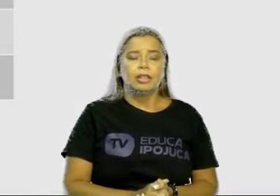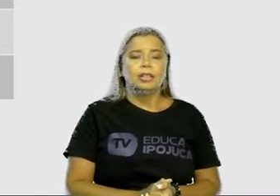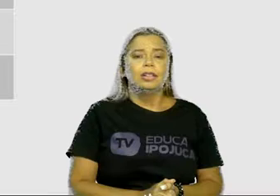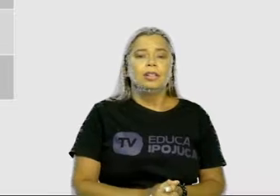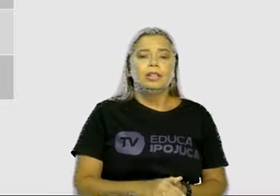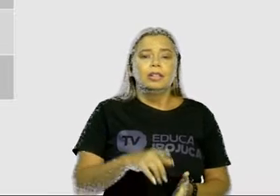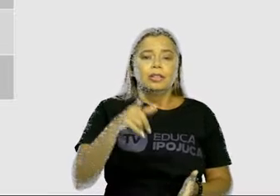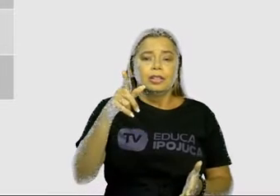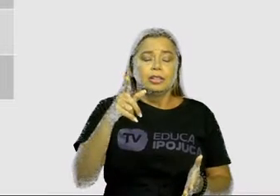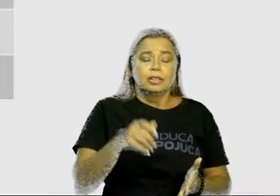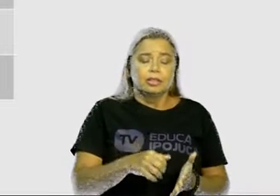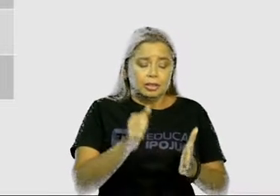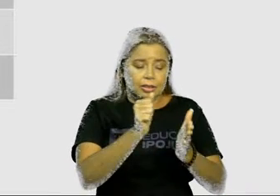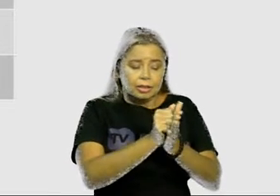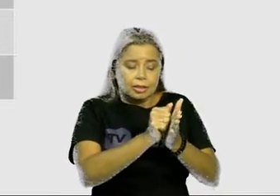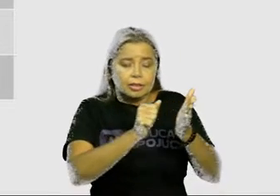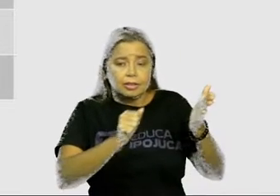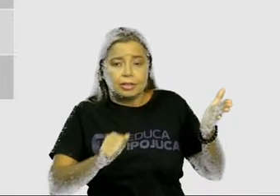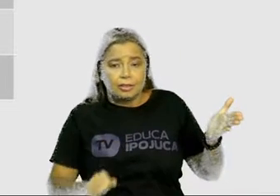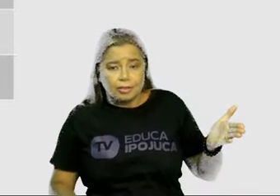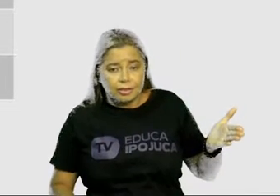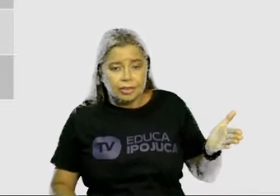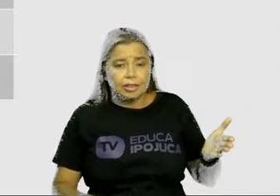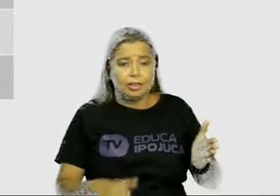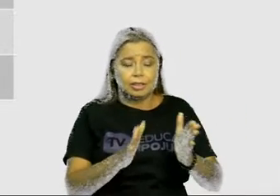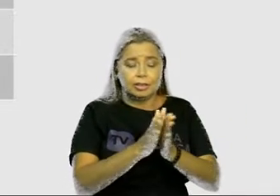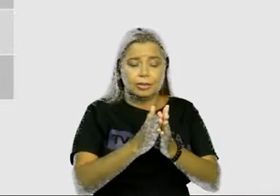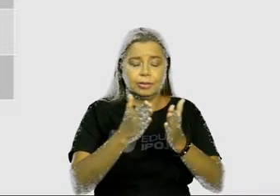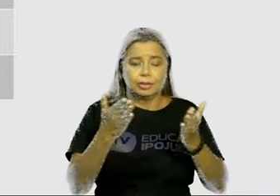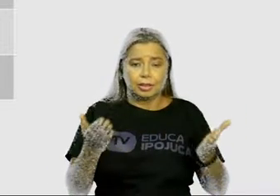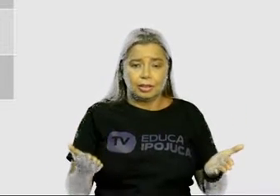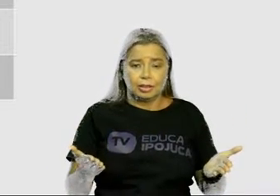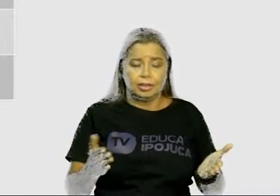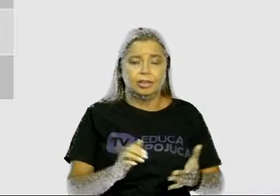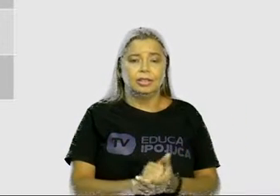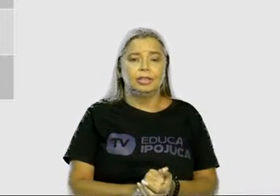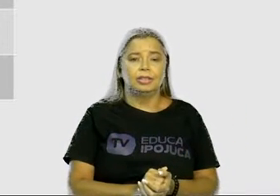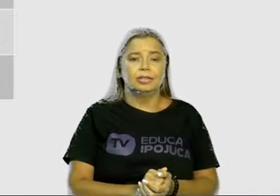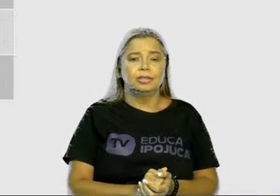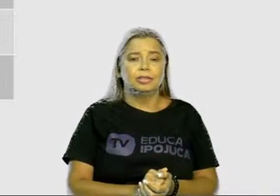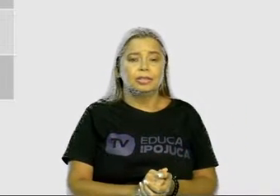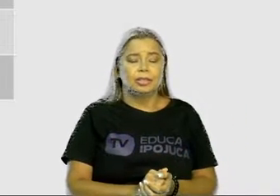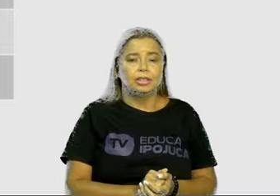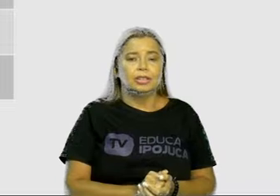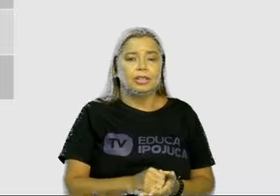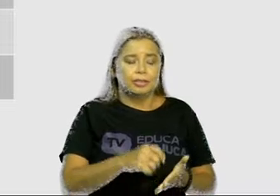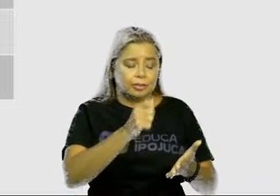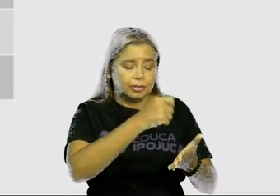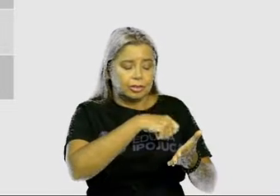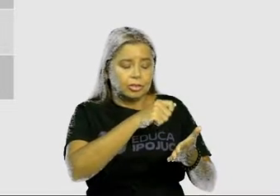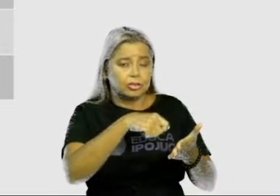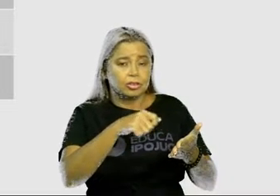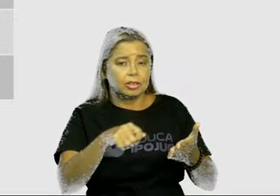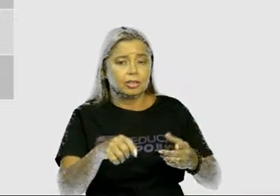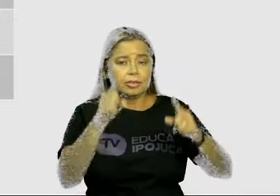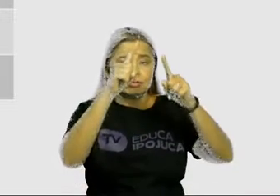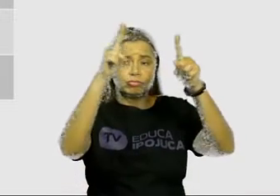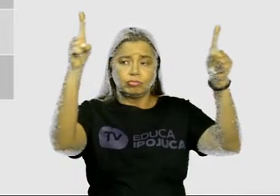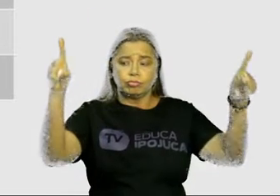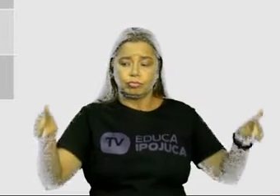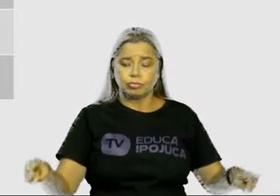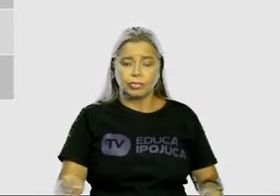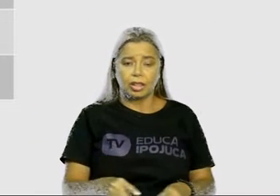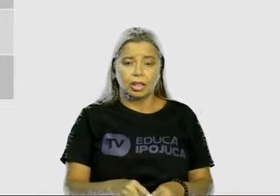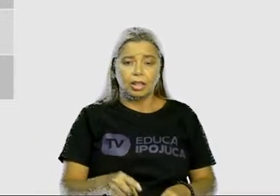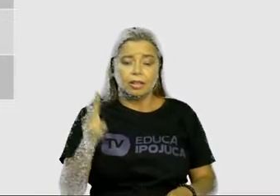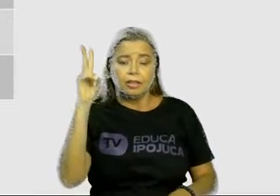logo a atividade no caderno de vocês e a data. E perceba o quadro. Complete o quadro identificando as